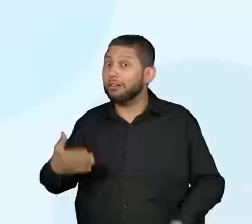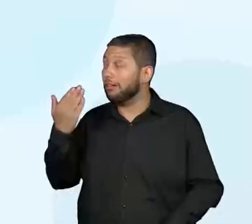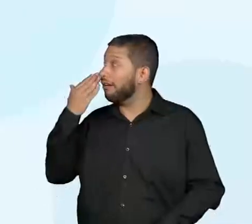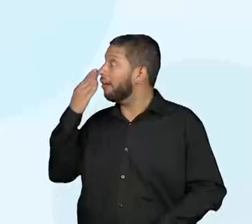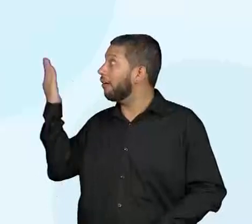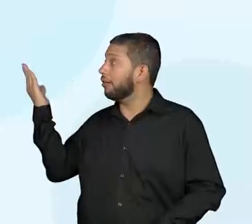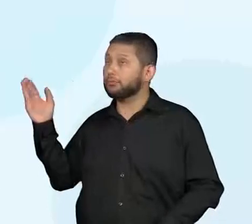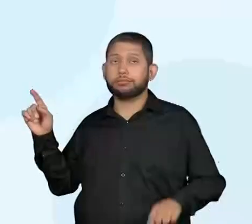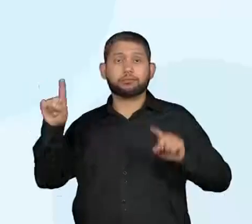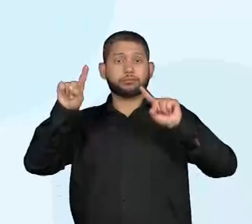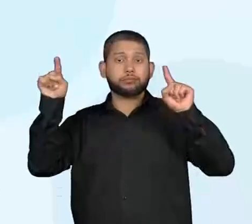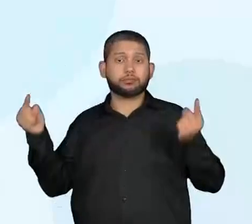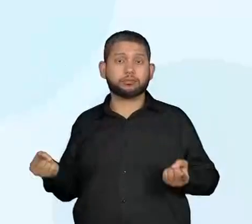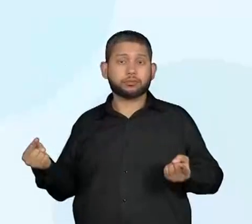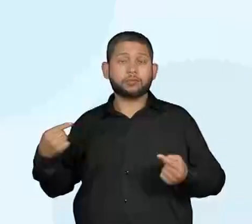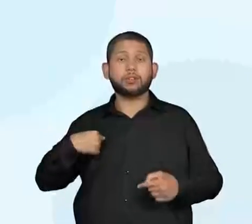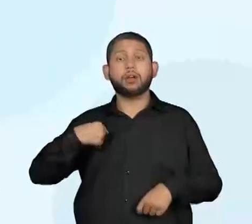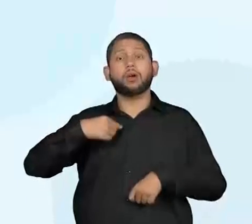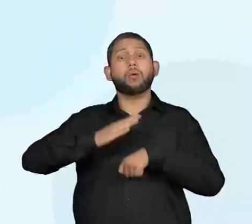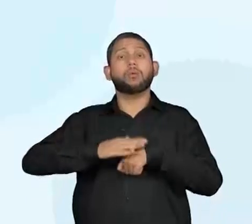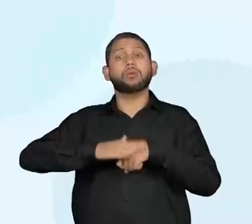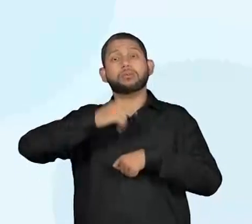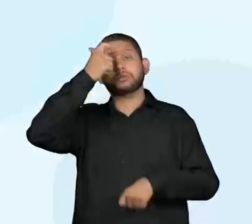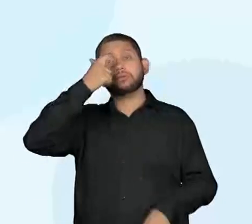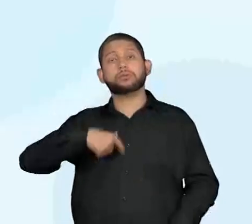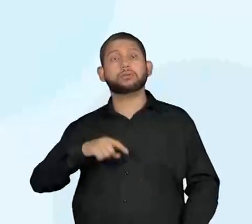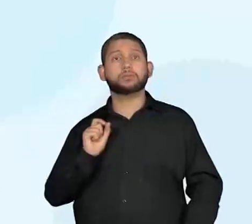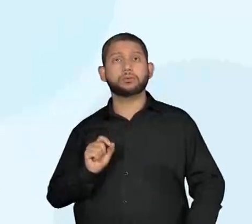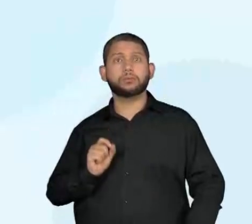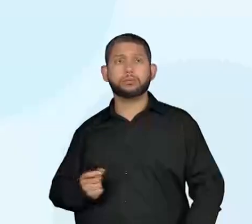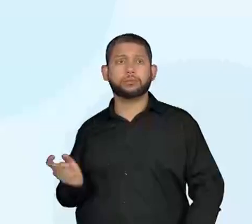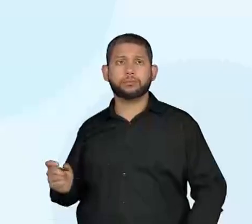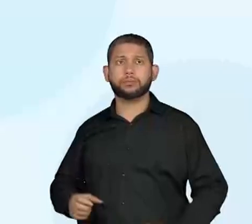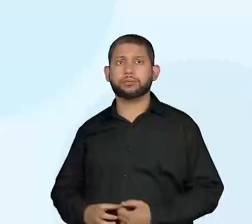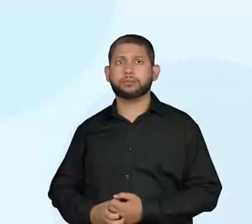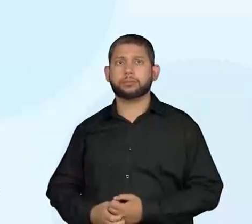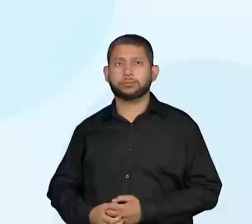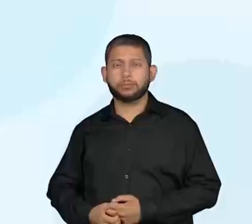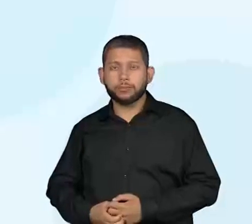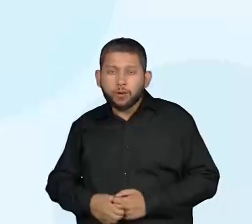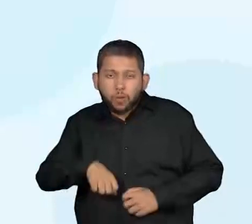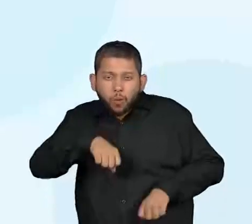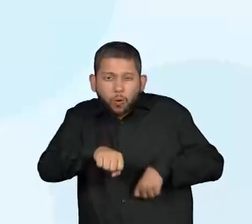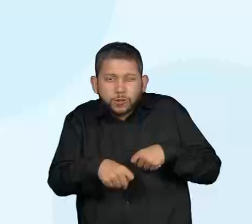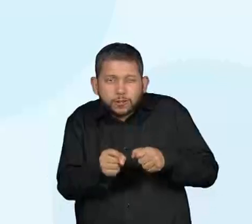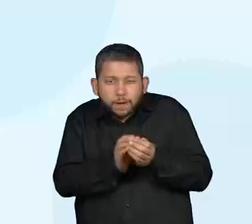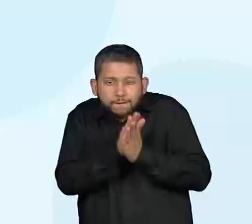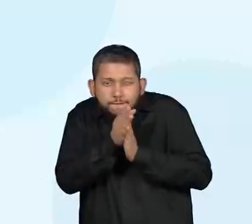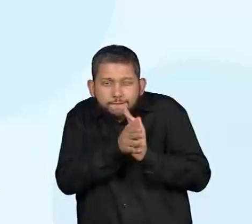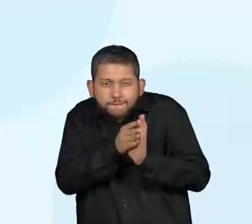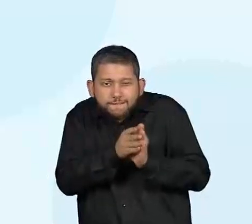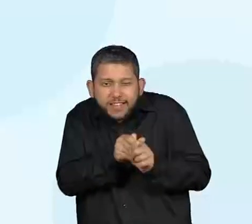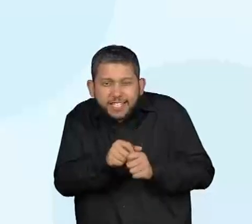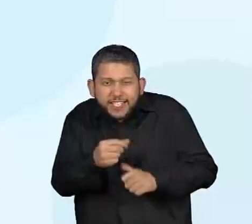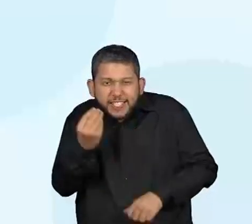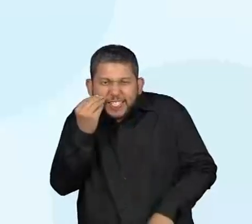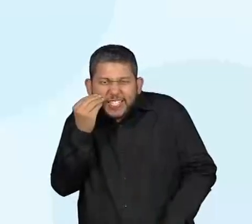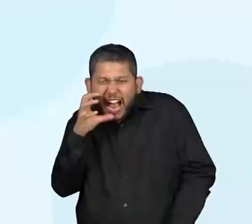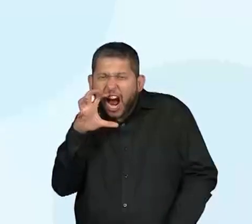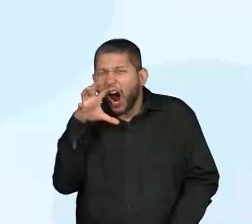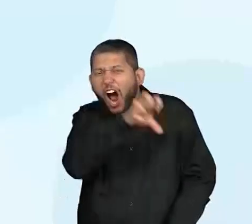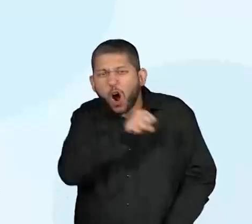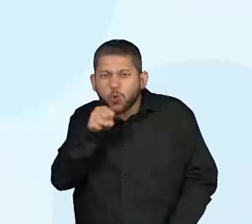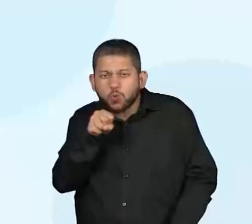qual é a ação que o ator deve ter. Vamos lá? Armando plano para pegar o Jabuti.